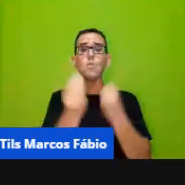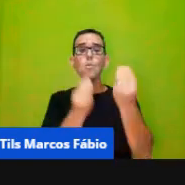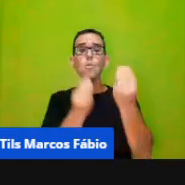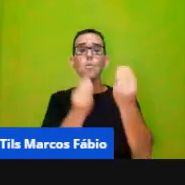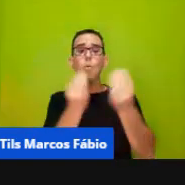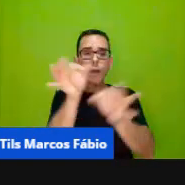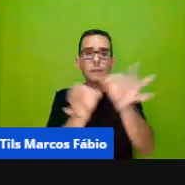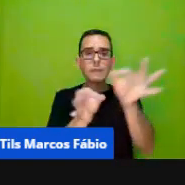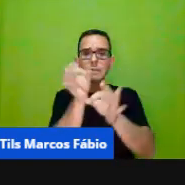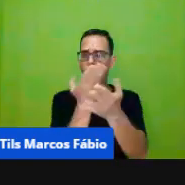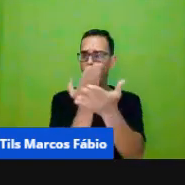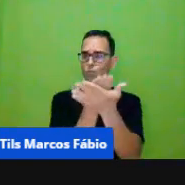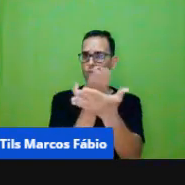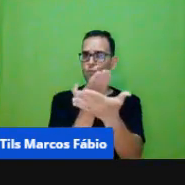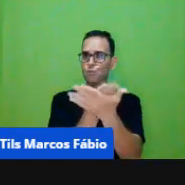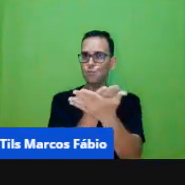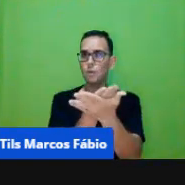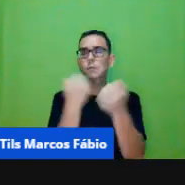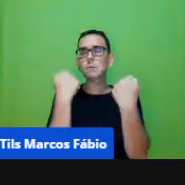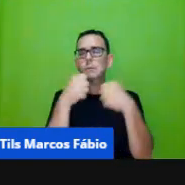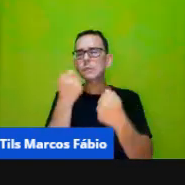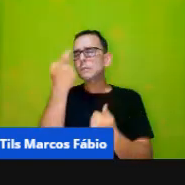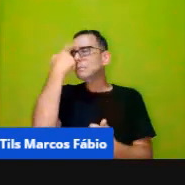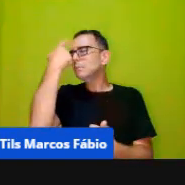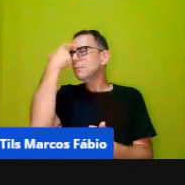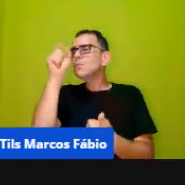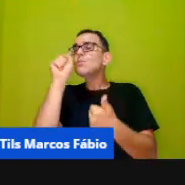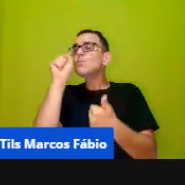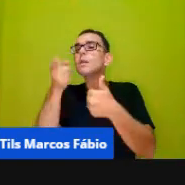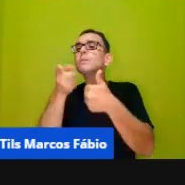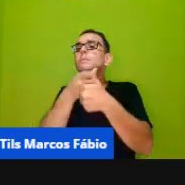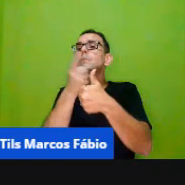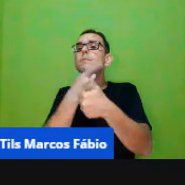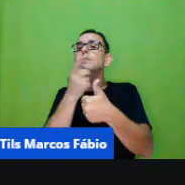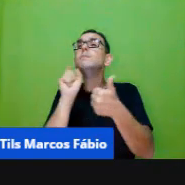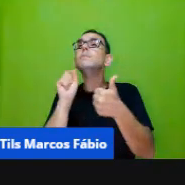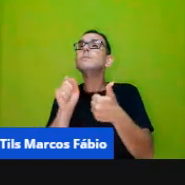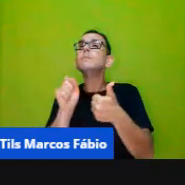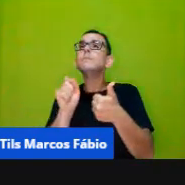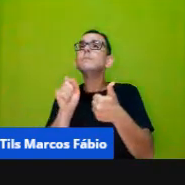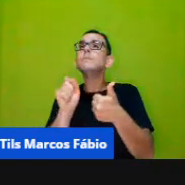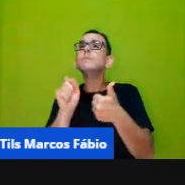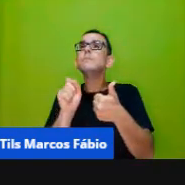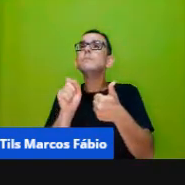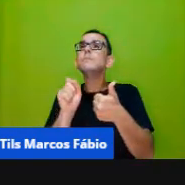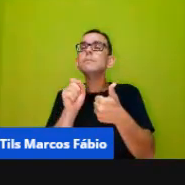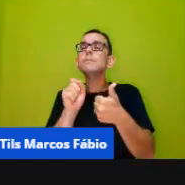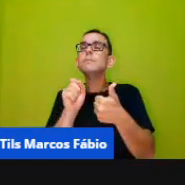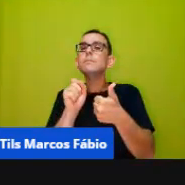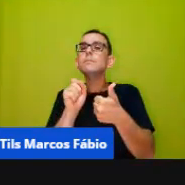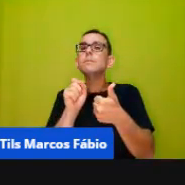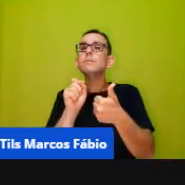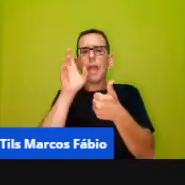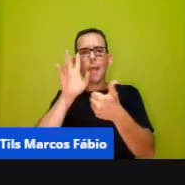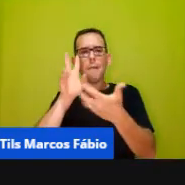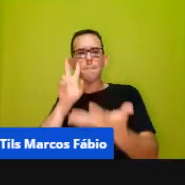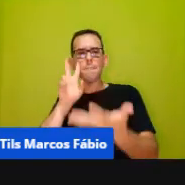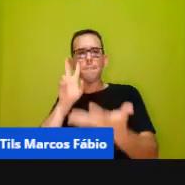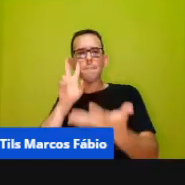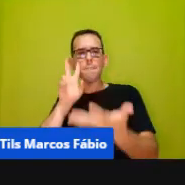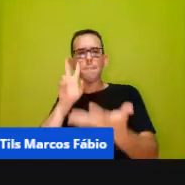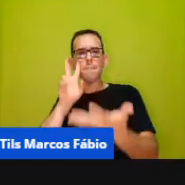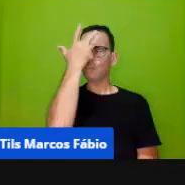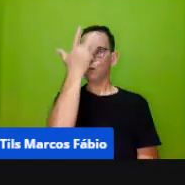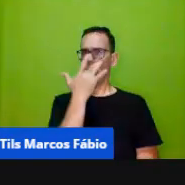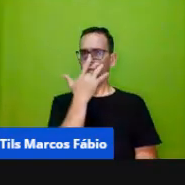a gente primeiro precisa pensar, então, na postura do professor frente a esse trabalho, e a postura dele